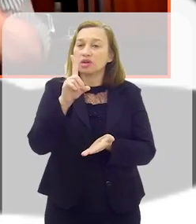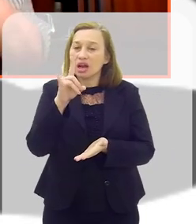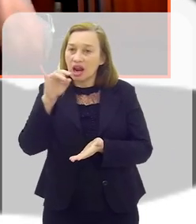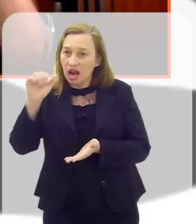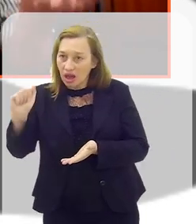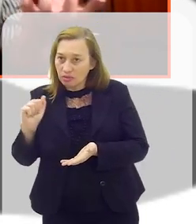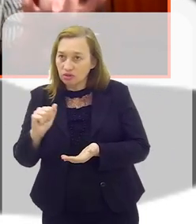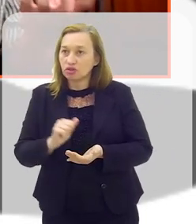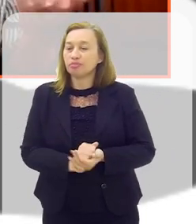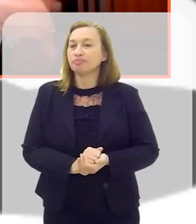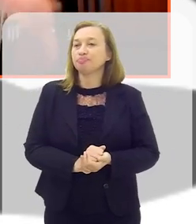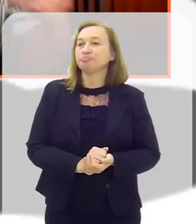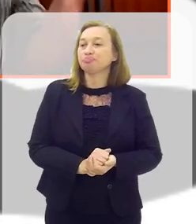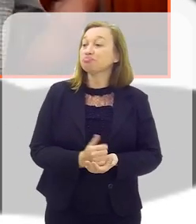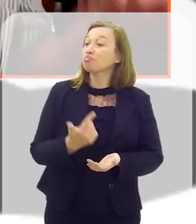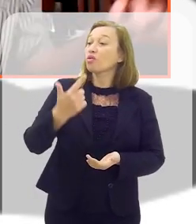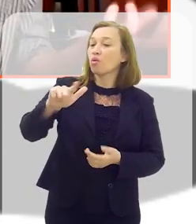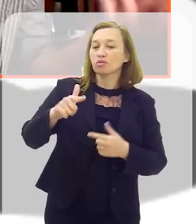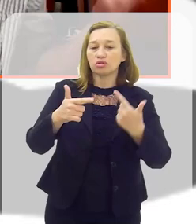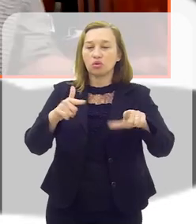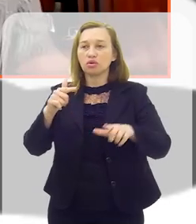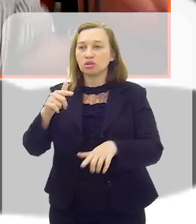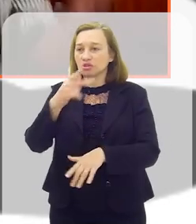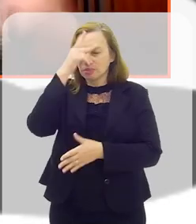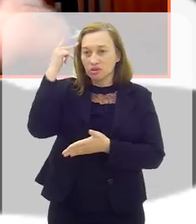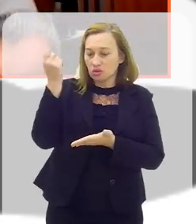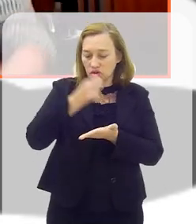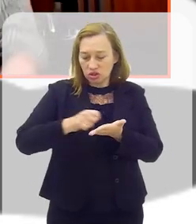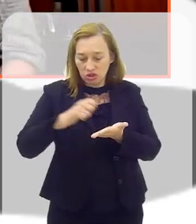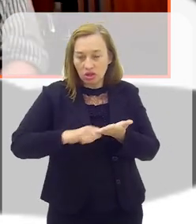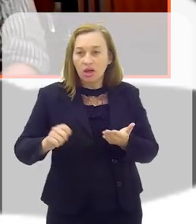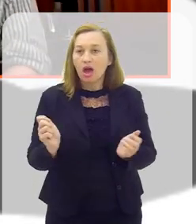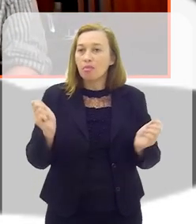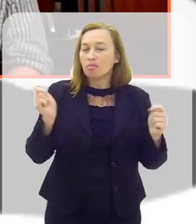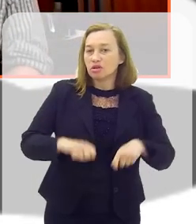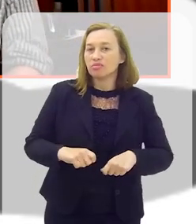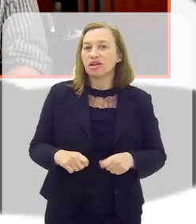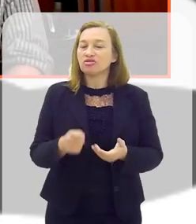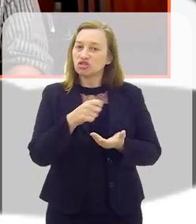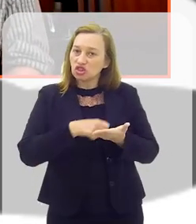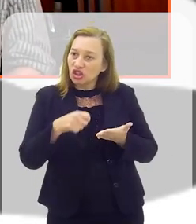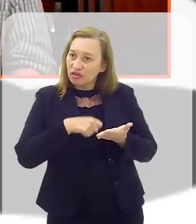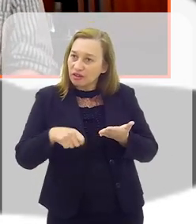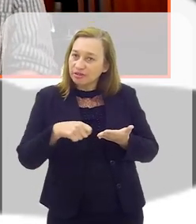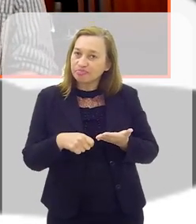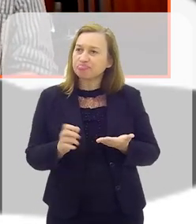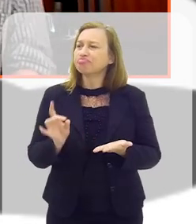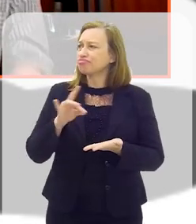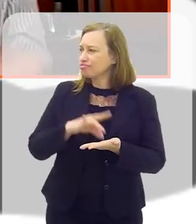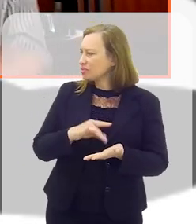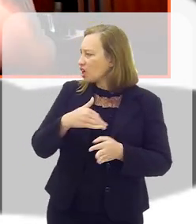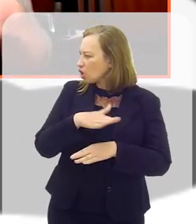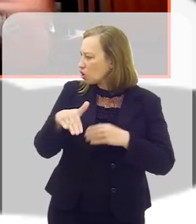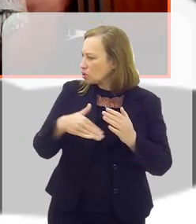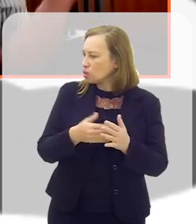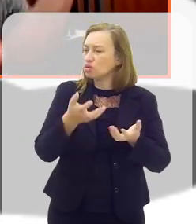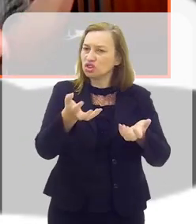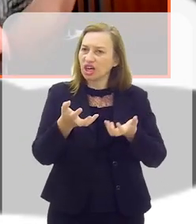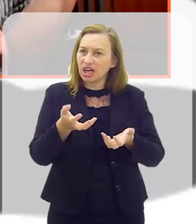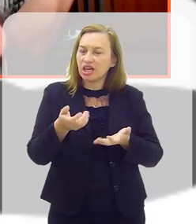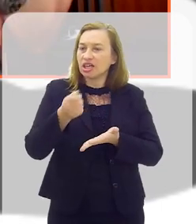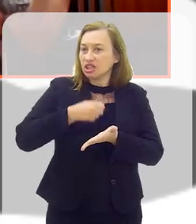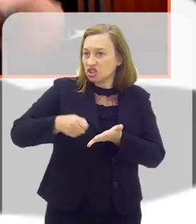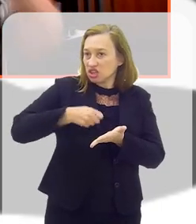Cláudia, foi proporcionar a outros autores a possibilidade de escrever. Há uma coisa, na realidade, em que todo mundo quer